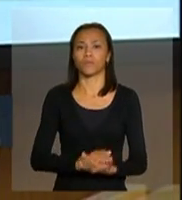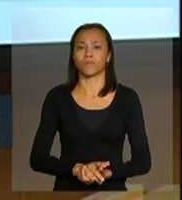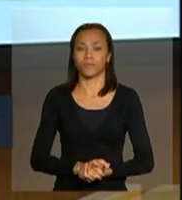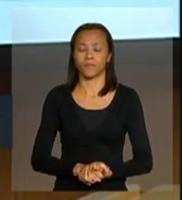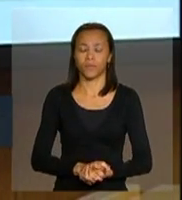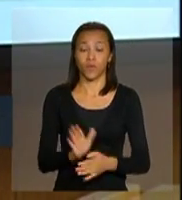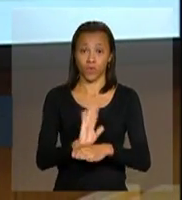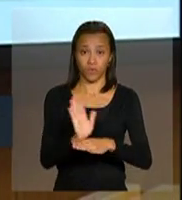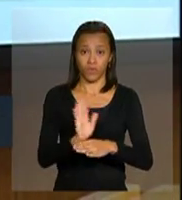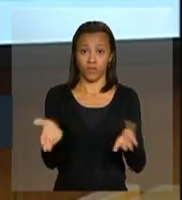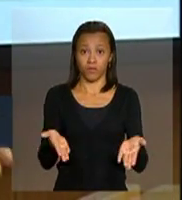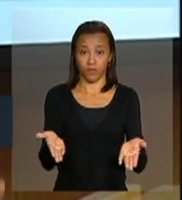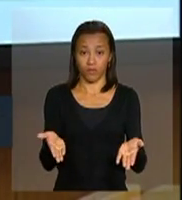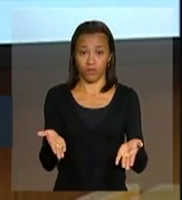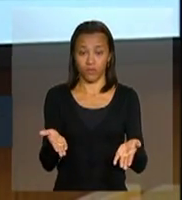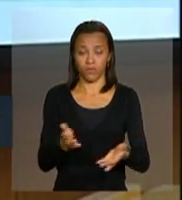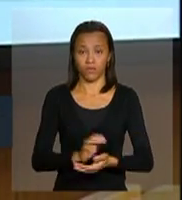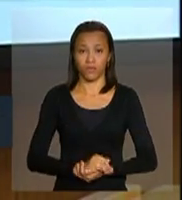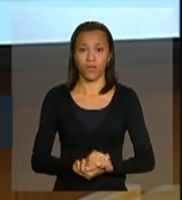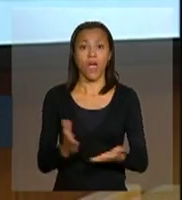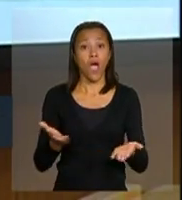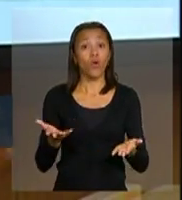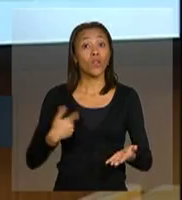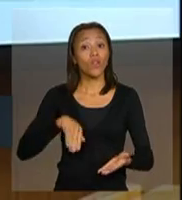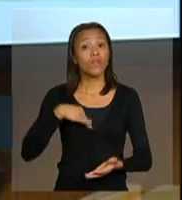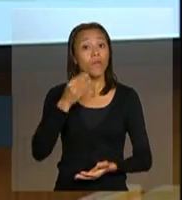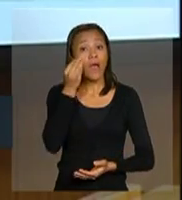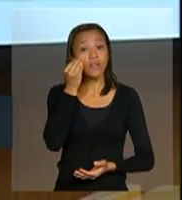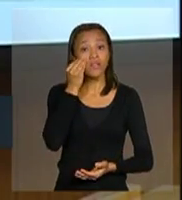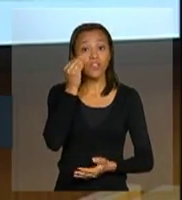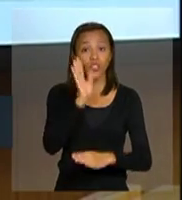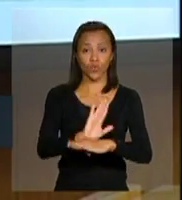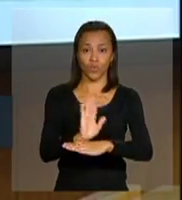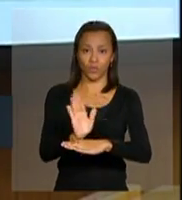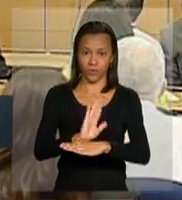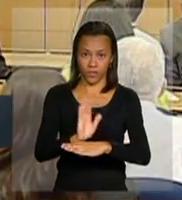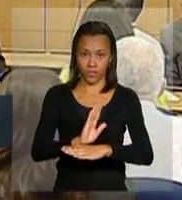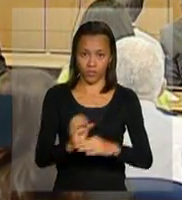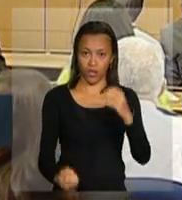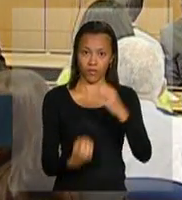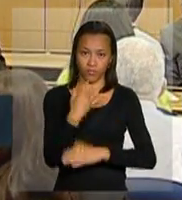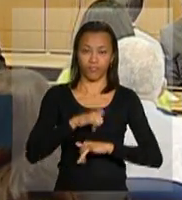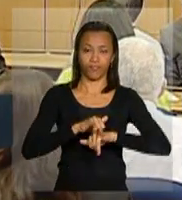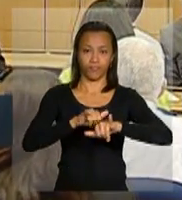vídeos agora. É, acho que tem... Então, agora nós vamos assistir os vídeos da campanha.